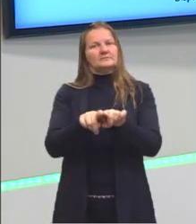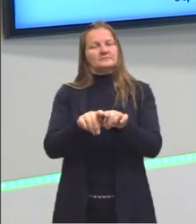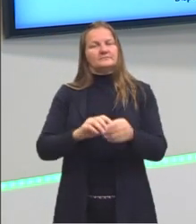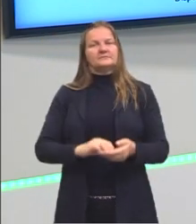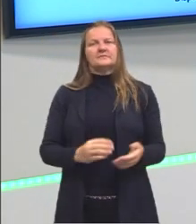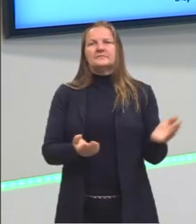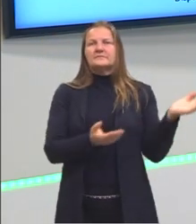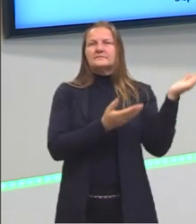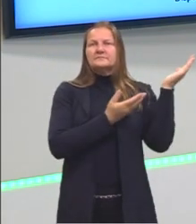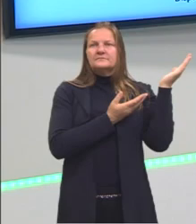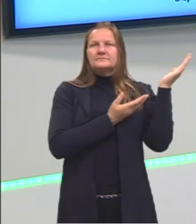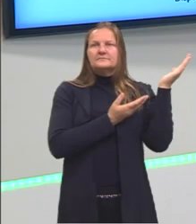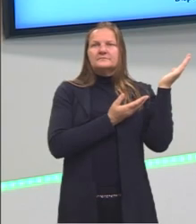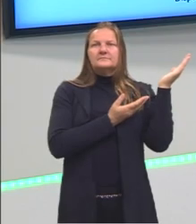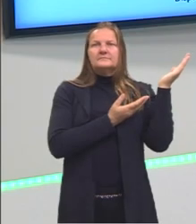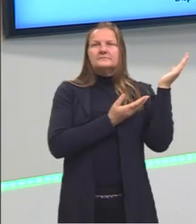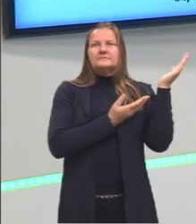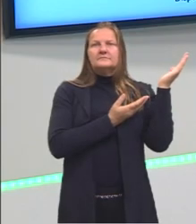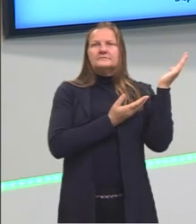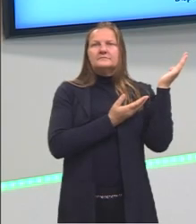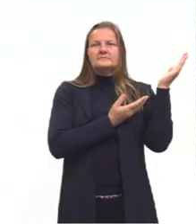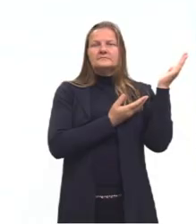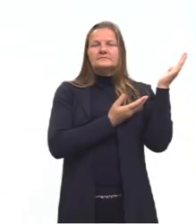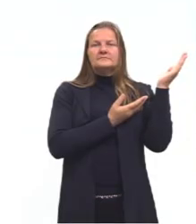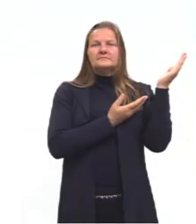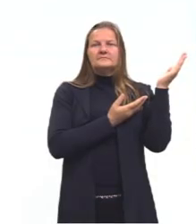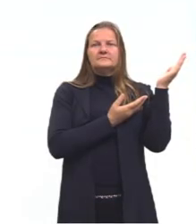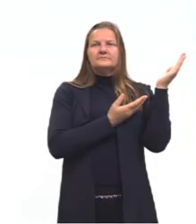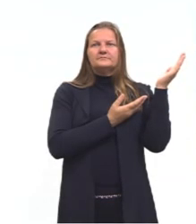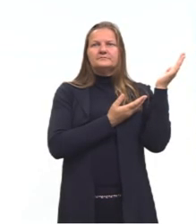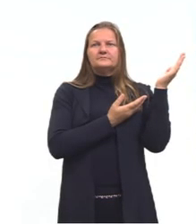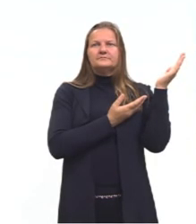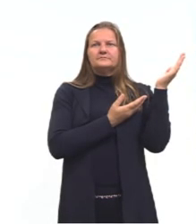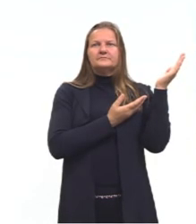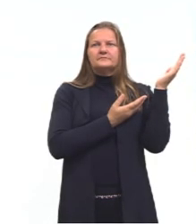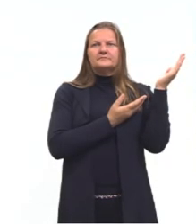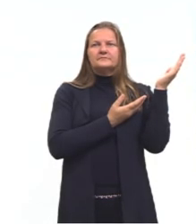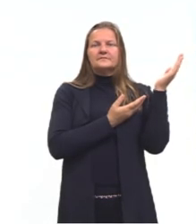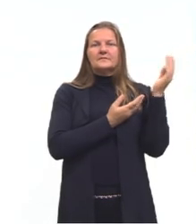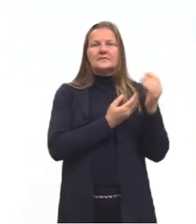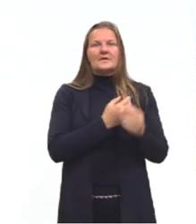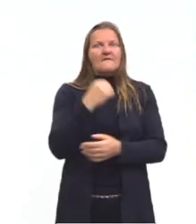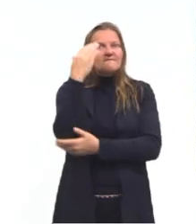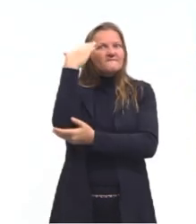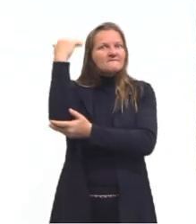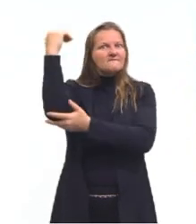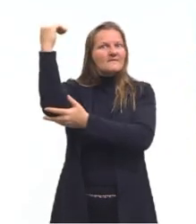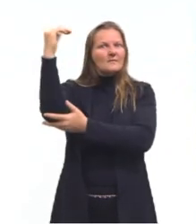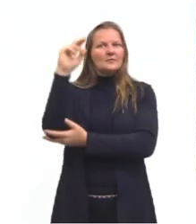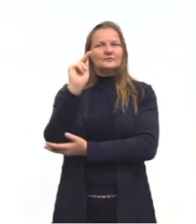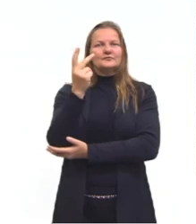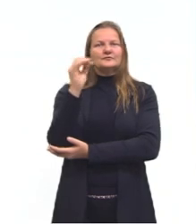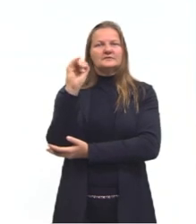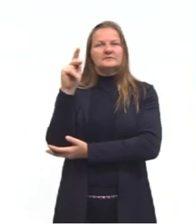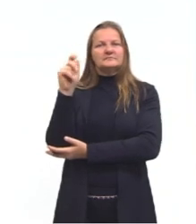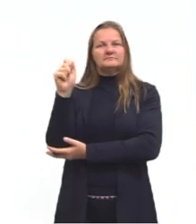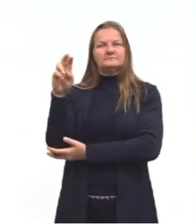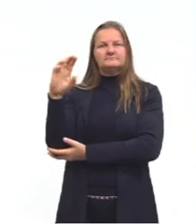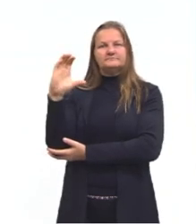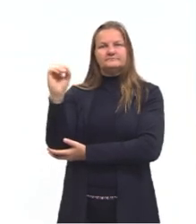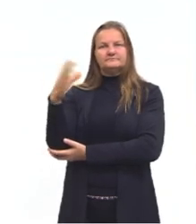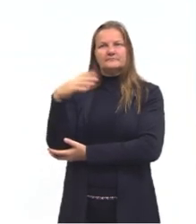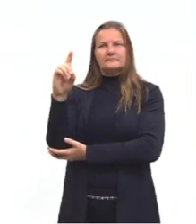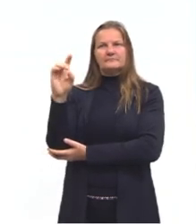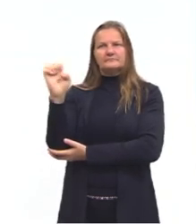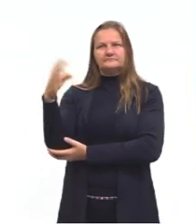Aqui eu trouxe a imagem que remete ao hipercodiniceia. Nós também já ouvimos falar dele. Ali tem